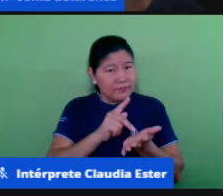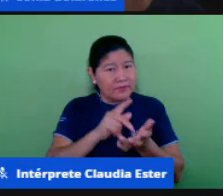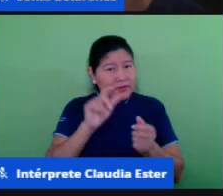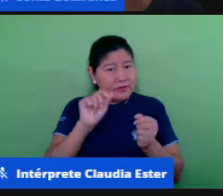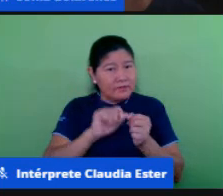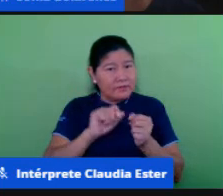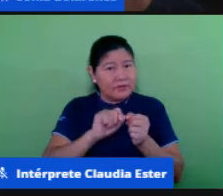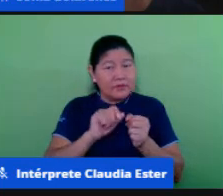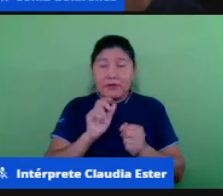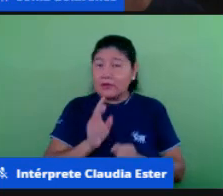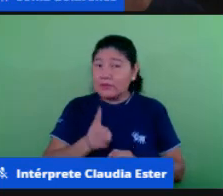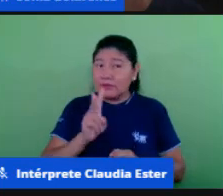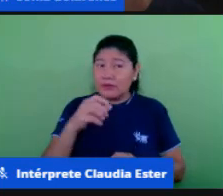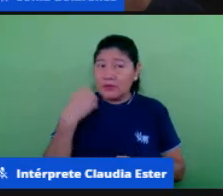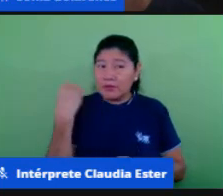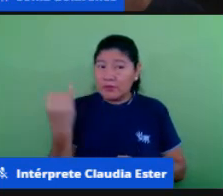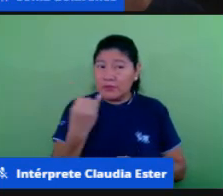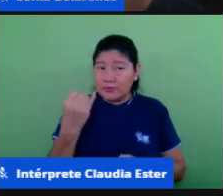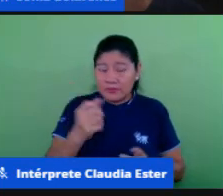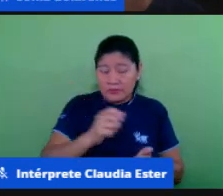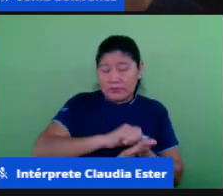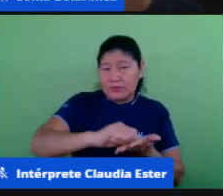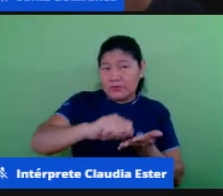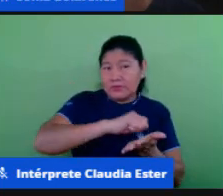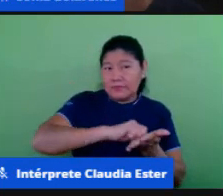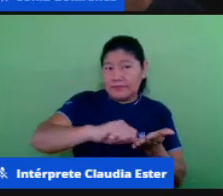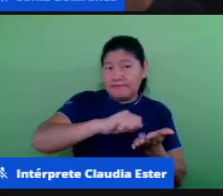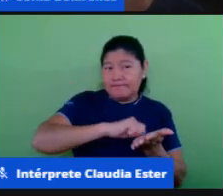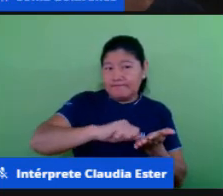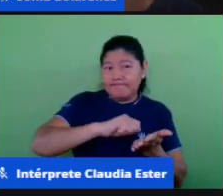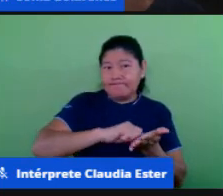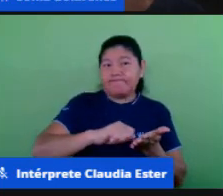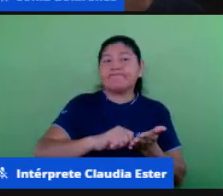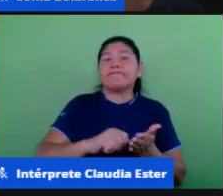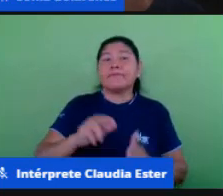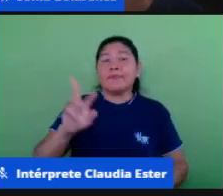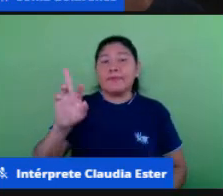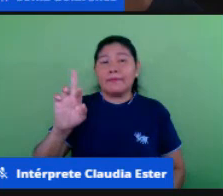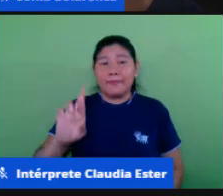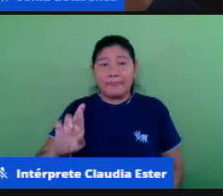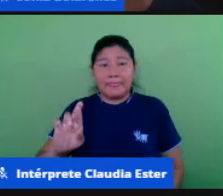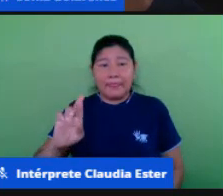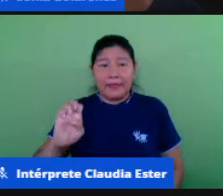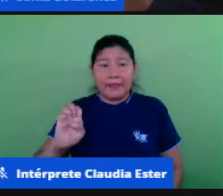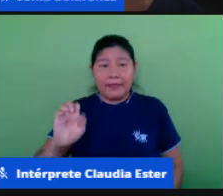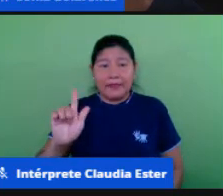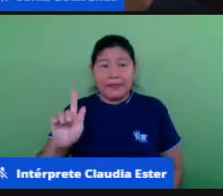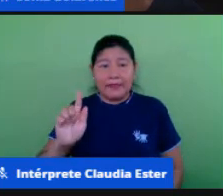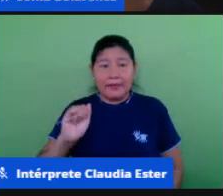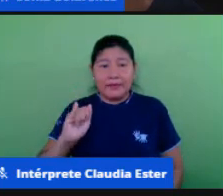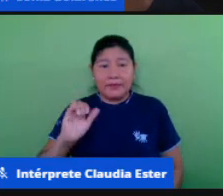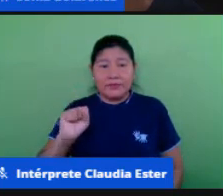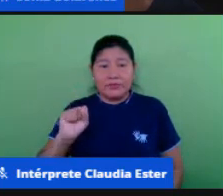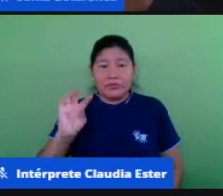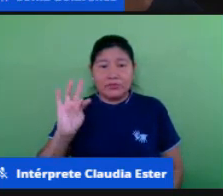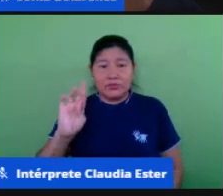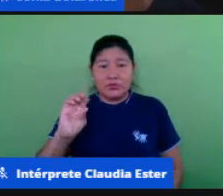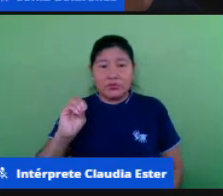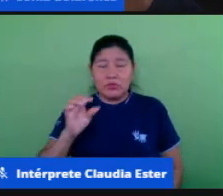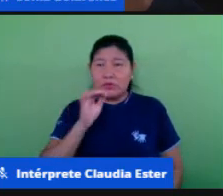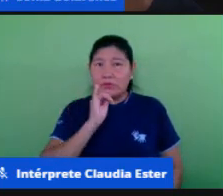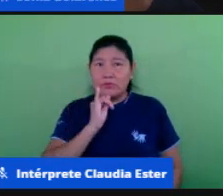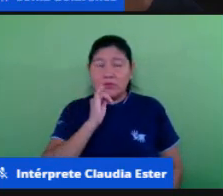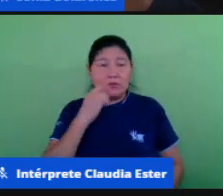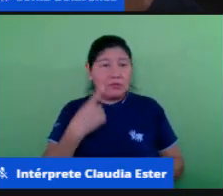o registro desses acompanhamentos porque como nós estamos de maneira remota e não fisicamente